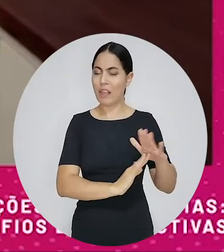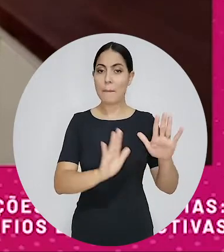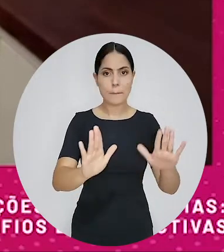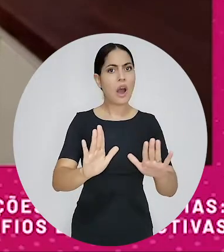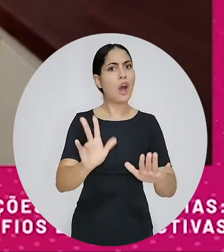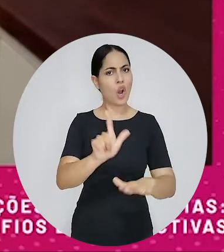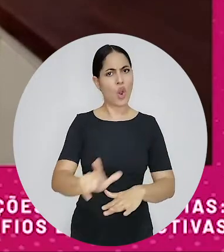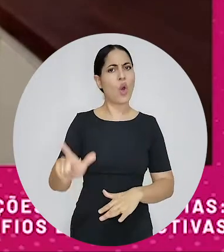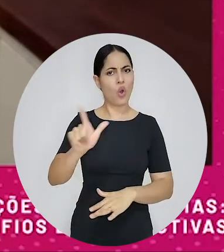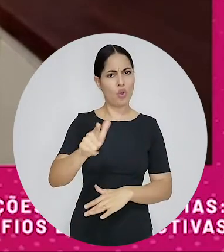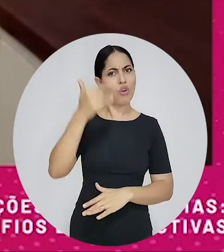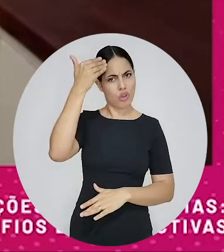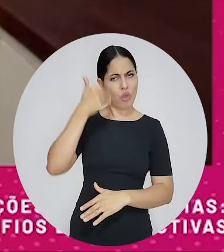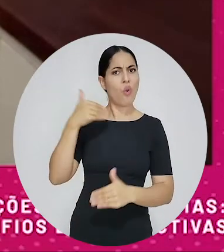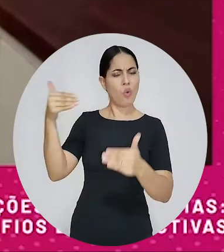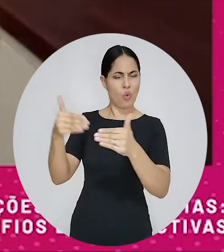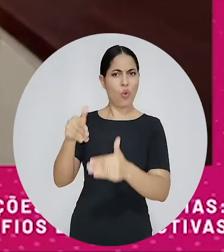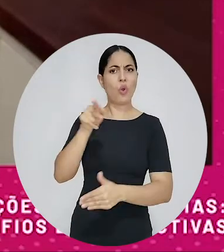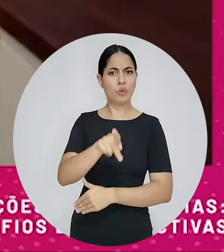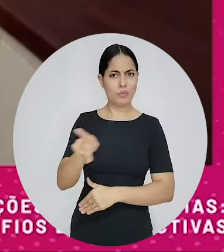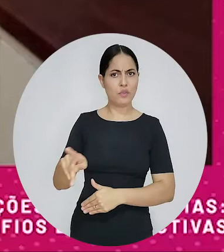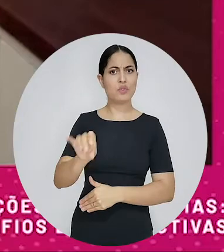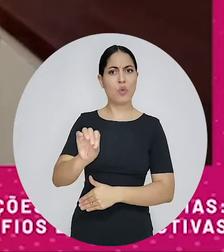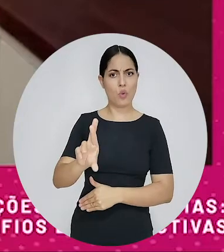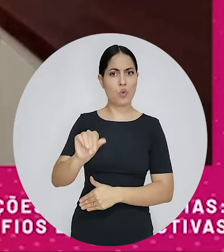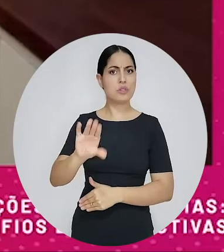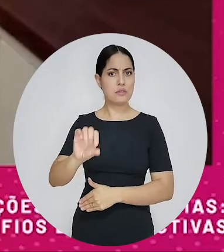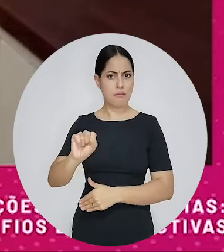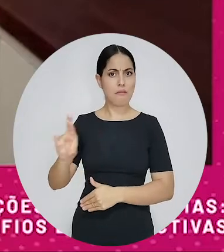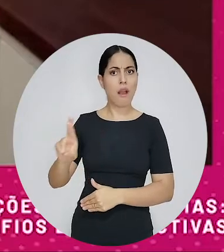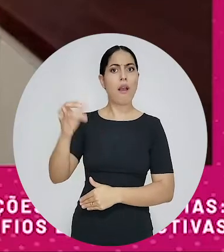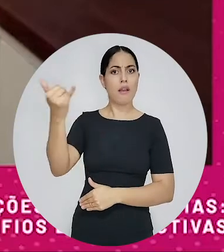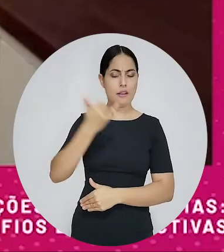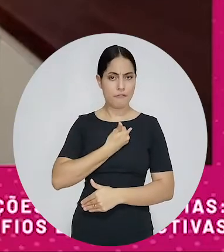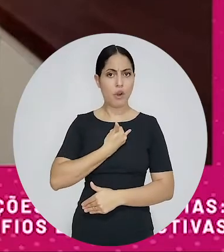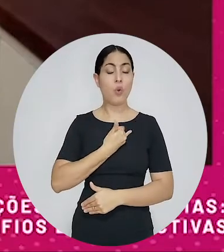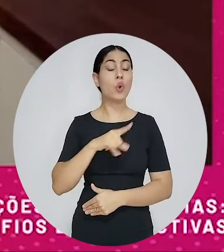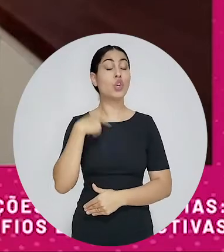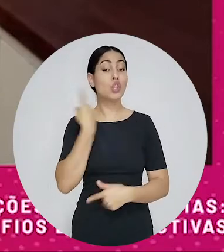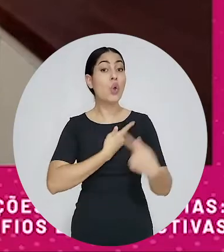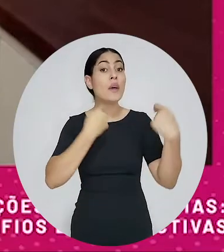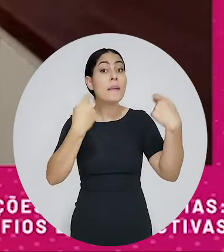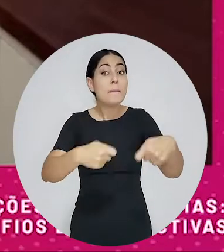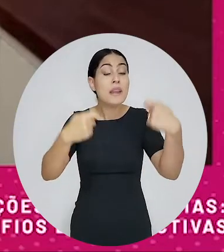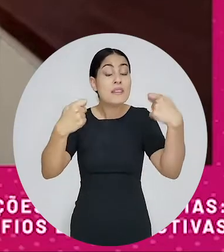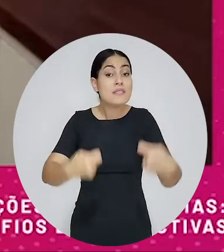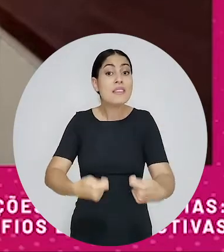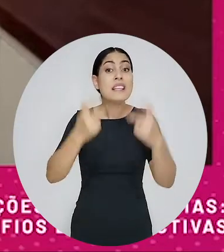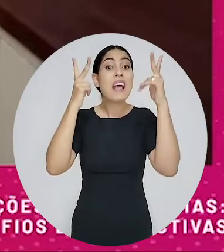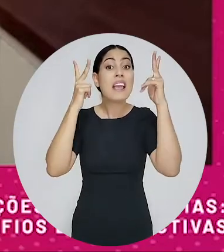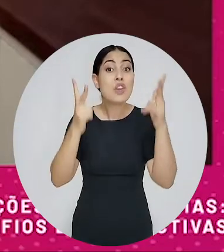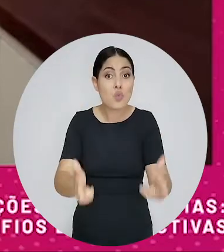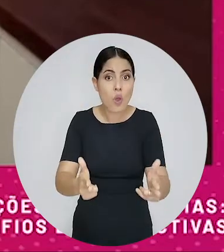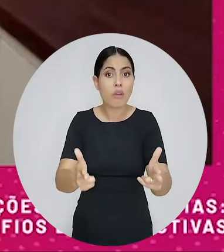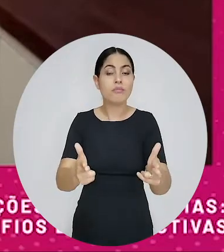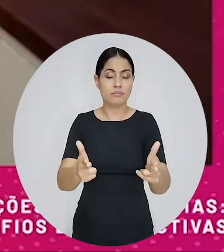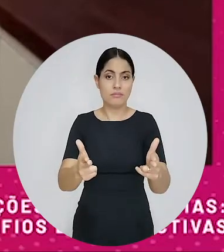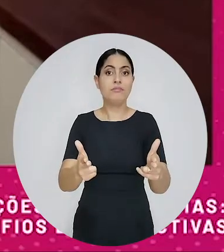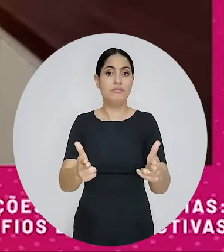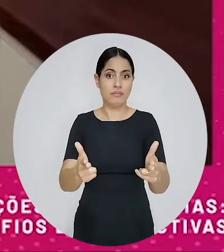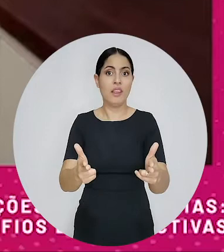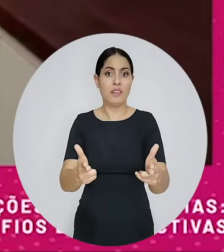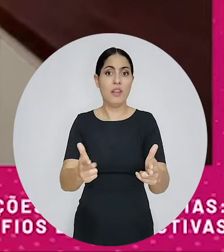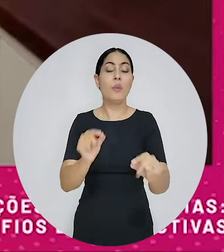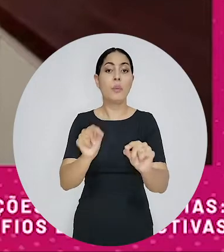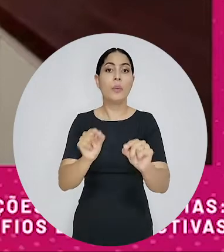humanidade, e aqui eu concordo com o professor Oscar Chans de Munhoz, que disse que a gente vai ter que fazer aqui o mesmo que nós conseguimos,